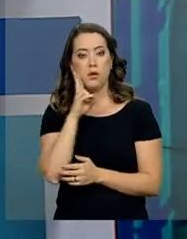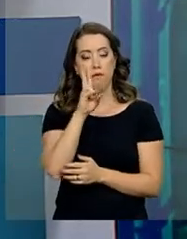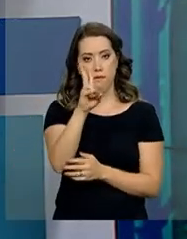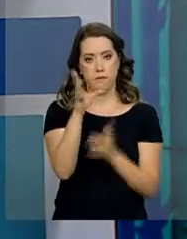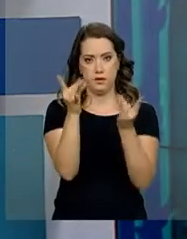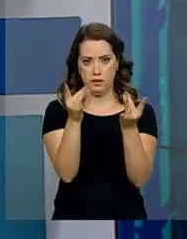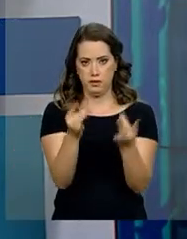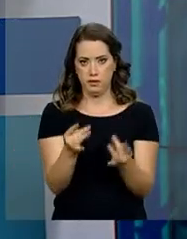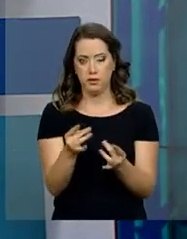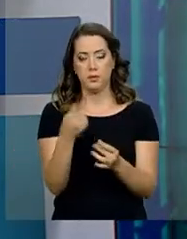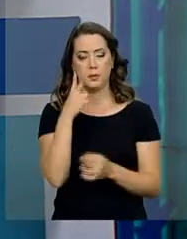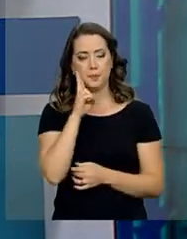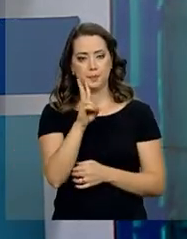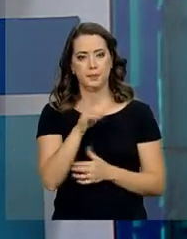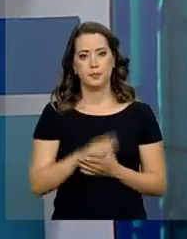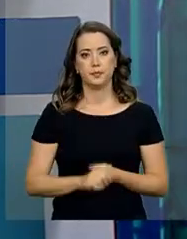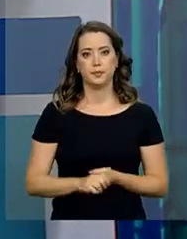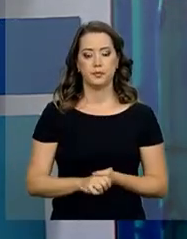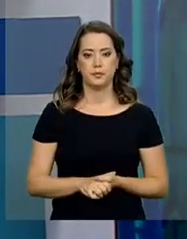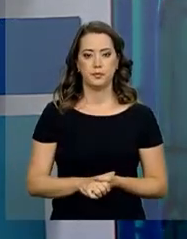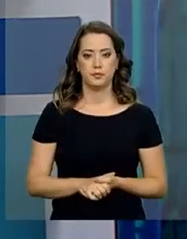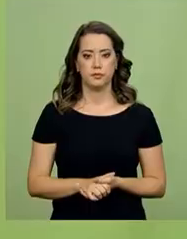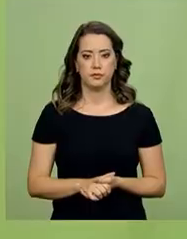Colares de Holanda traz os detalhes.